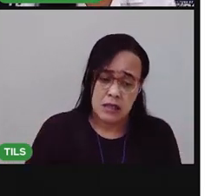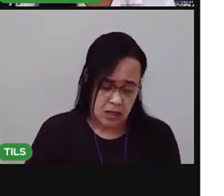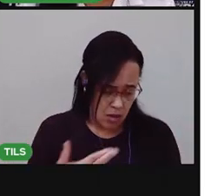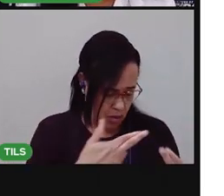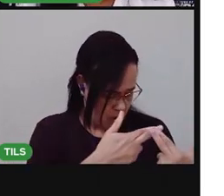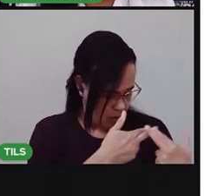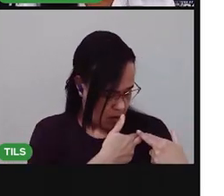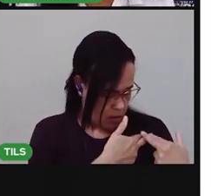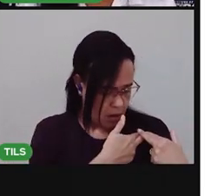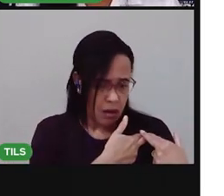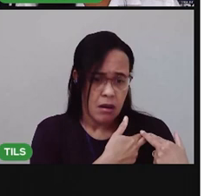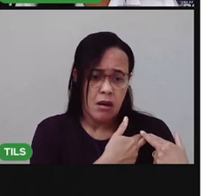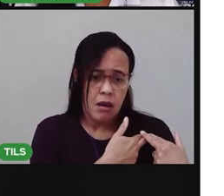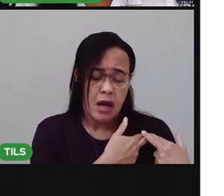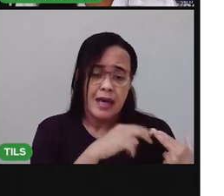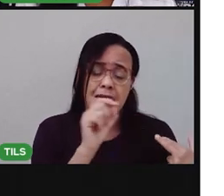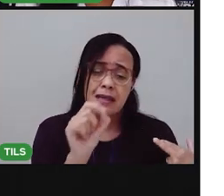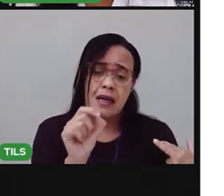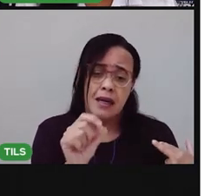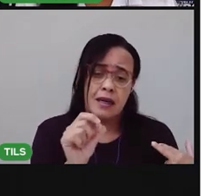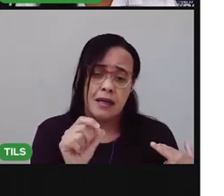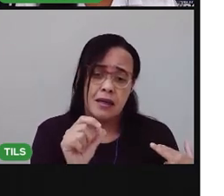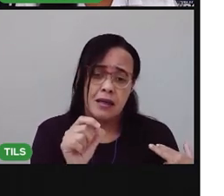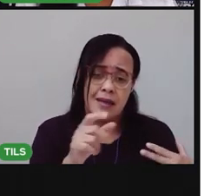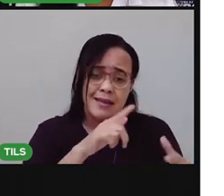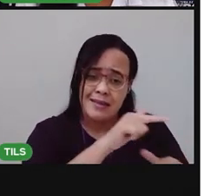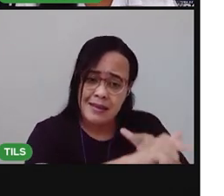moradia e saúde para as crianças?